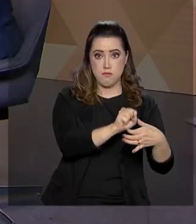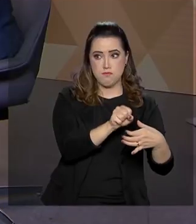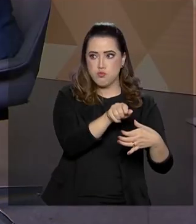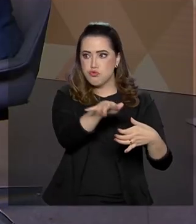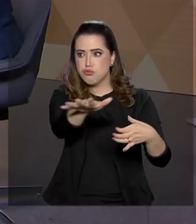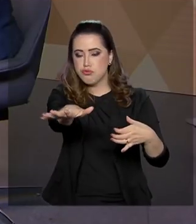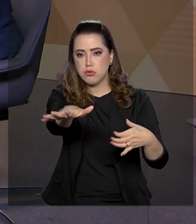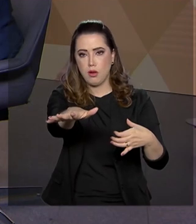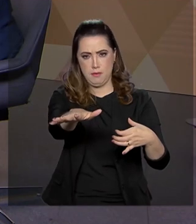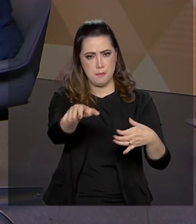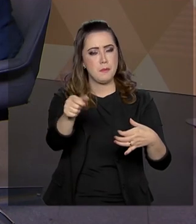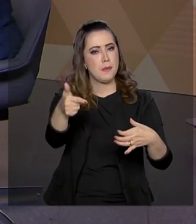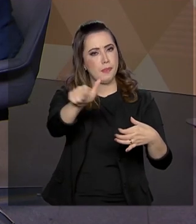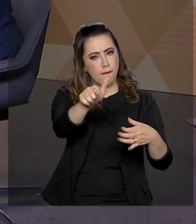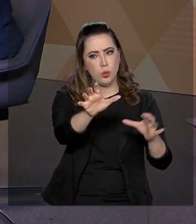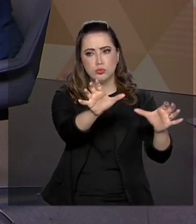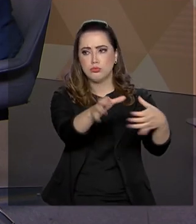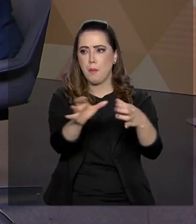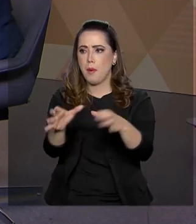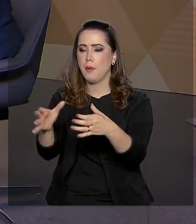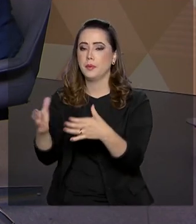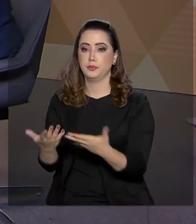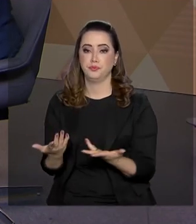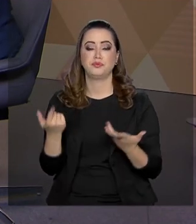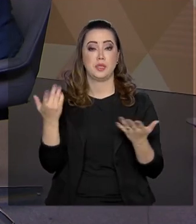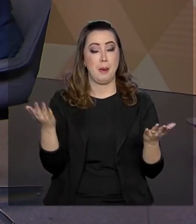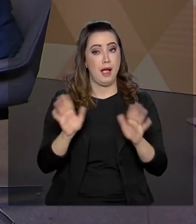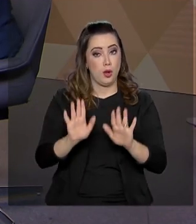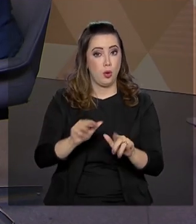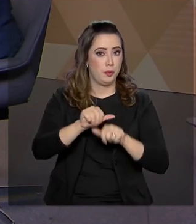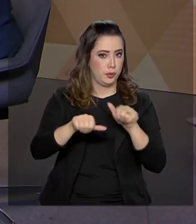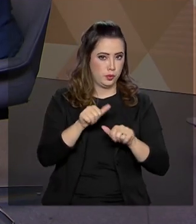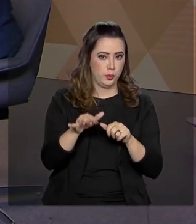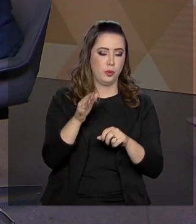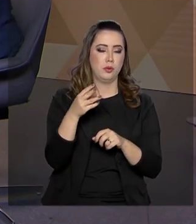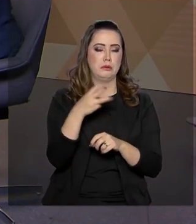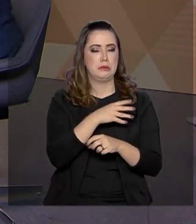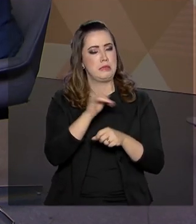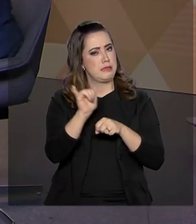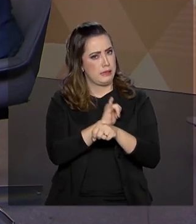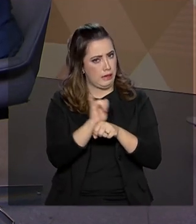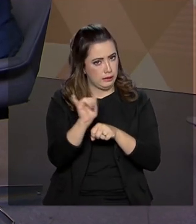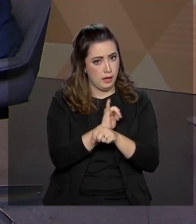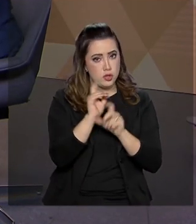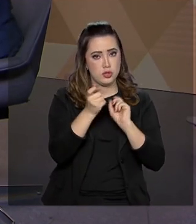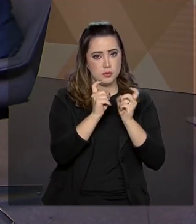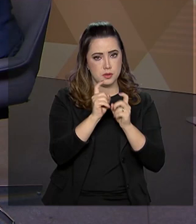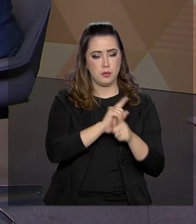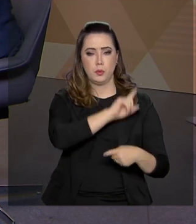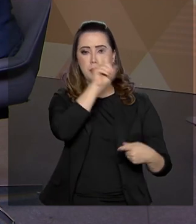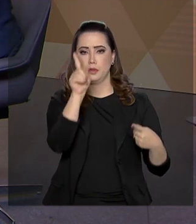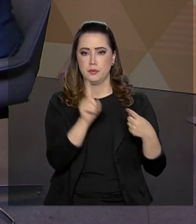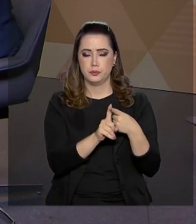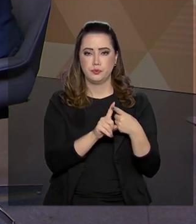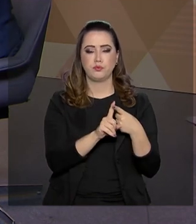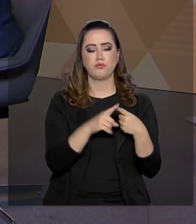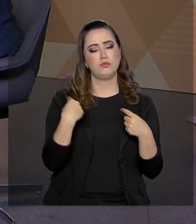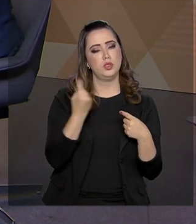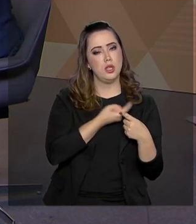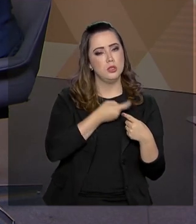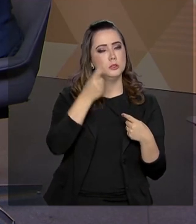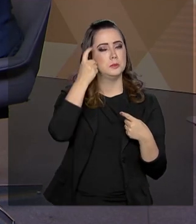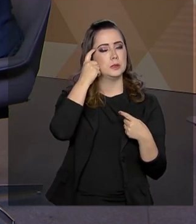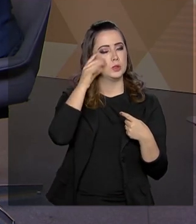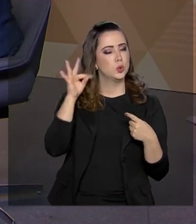gestão estratégica, nós temos atuado em três pontos bem distintos. Primeiro deles, a autocrítica. Nós estamos revalidando